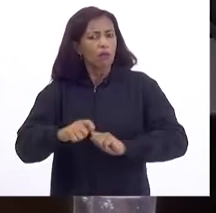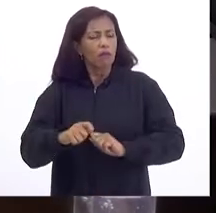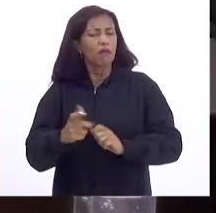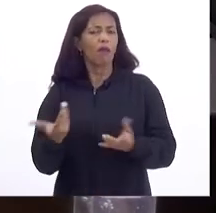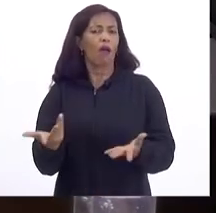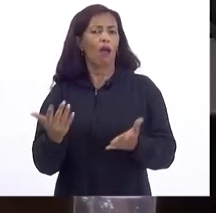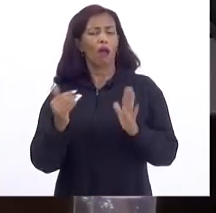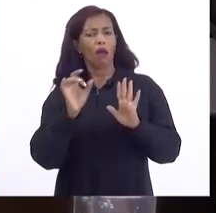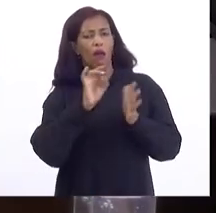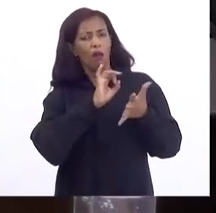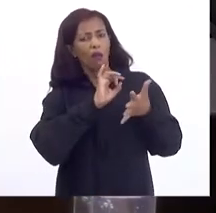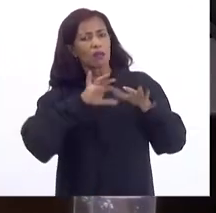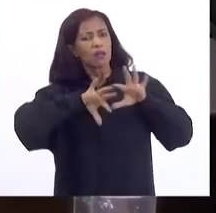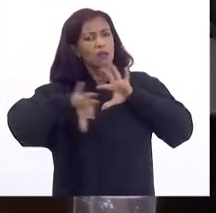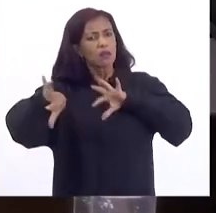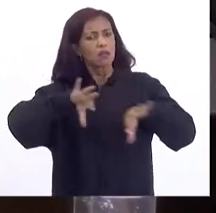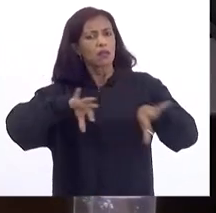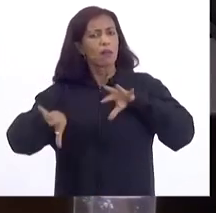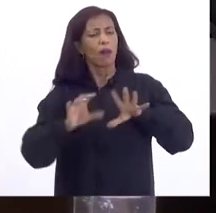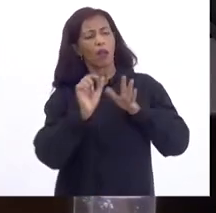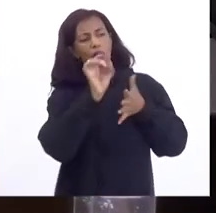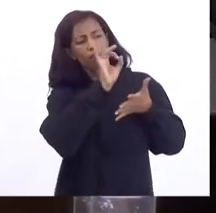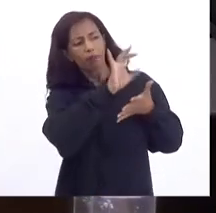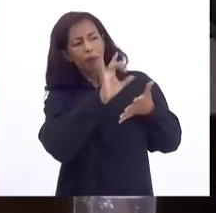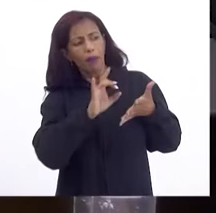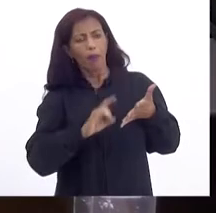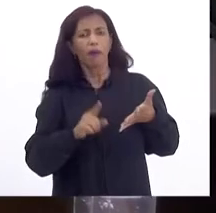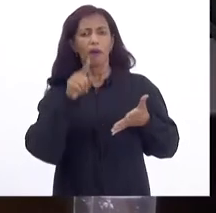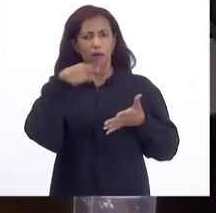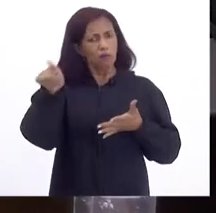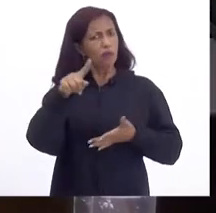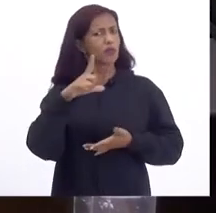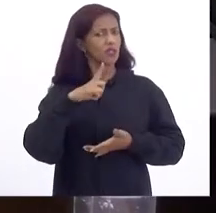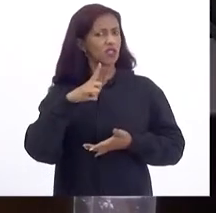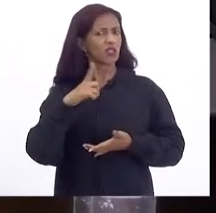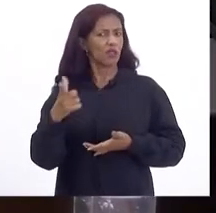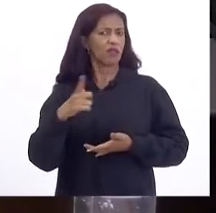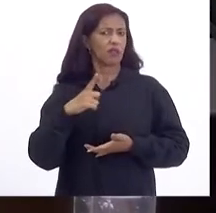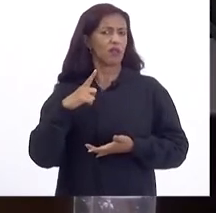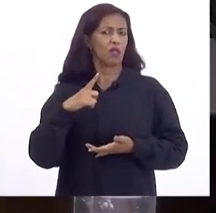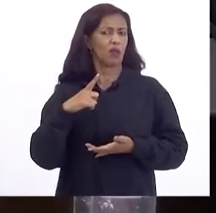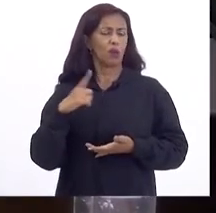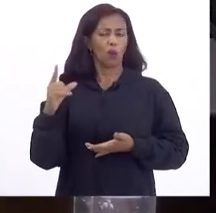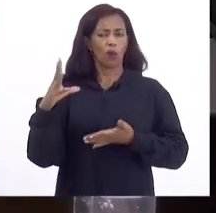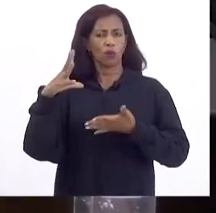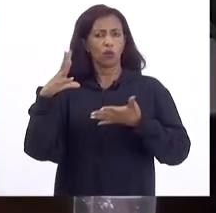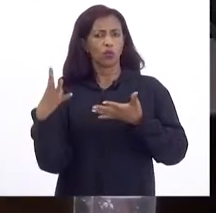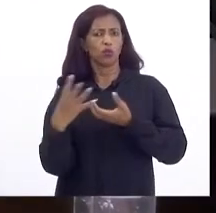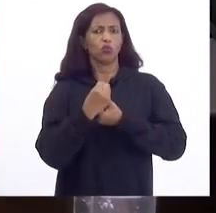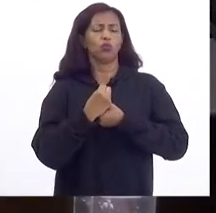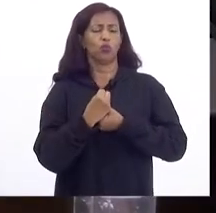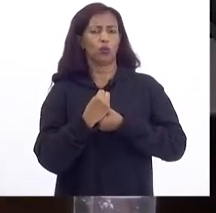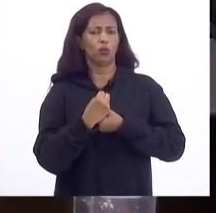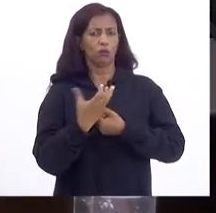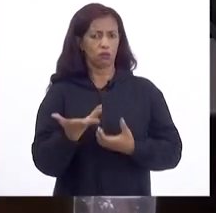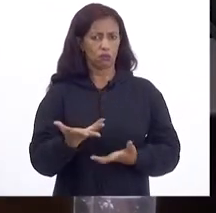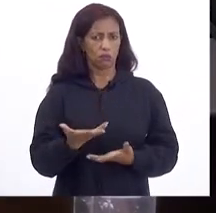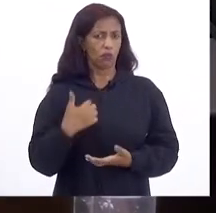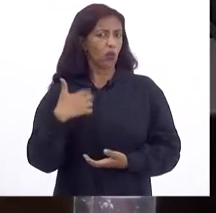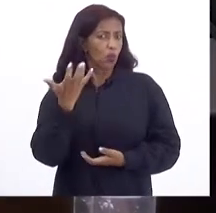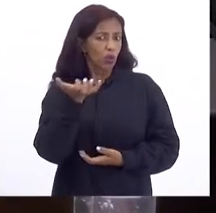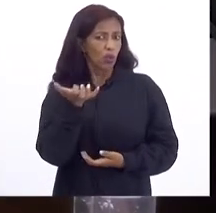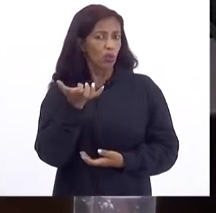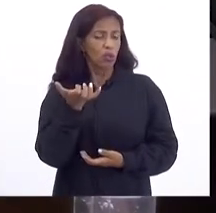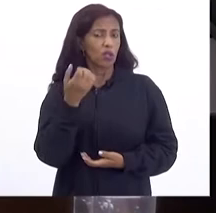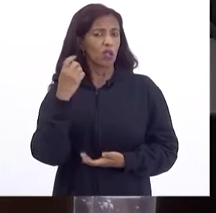Os senhores Devem ter Em algum lugar Porque devem ter Recebido Quando gruparam Então O que eu estaria Querendo